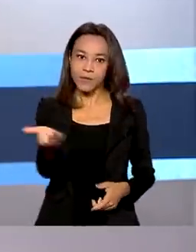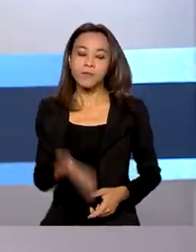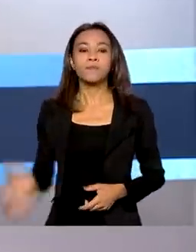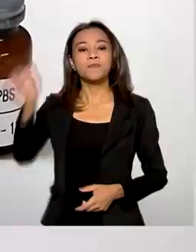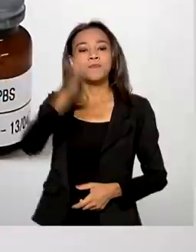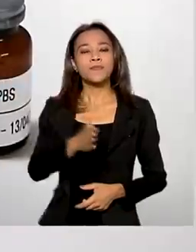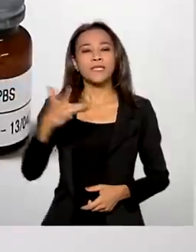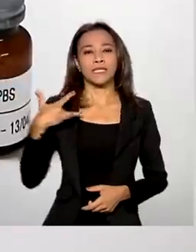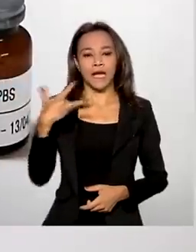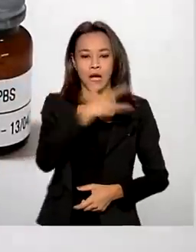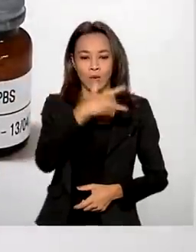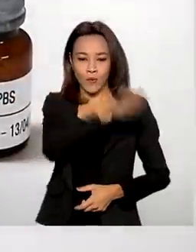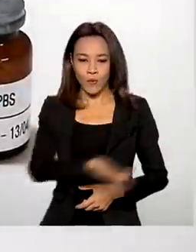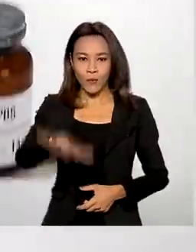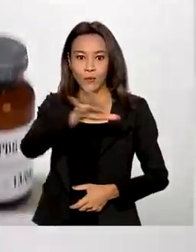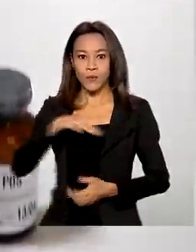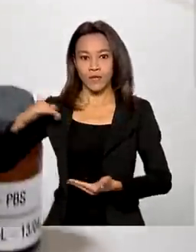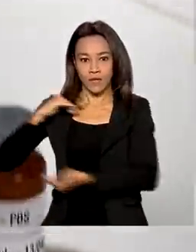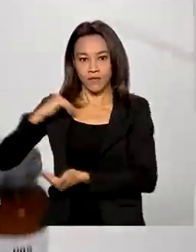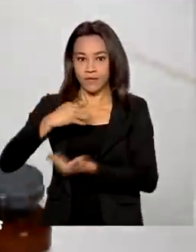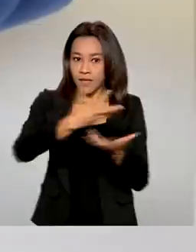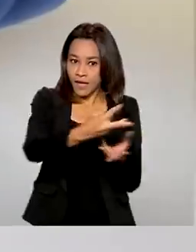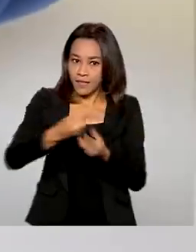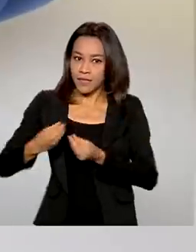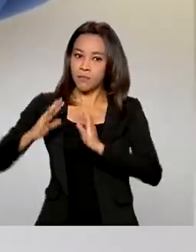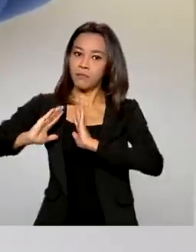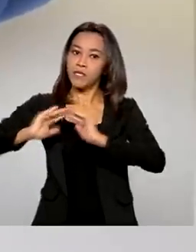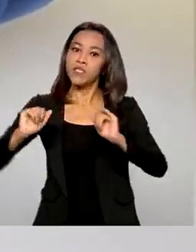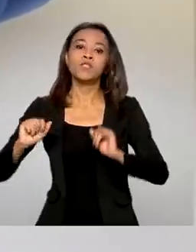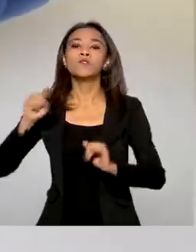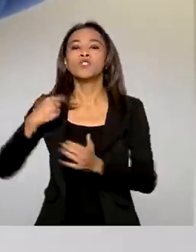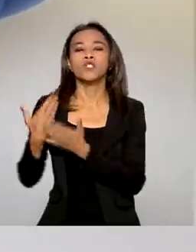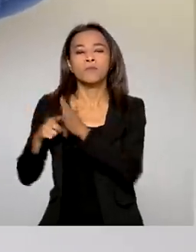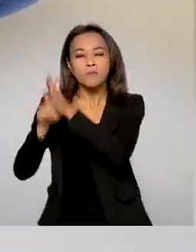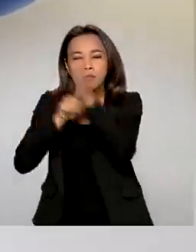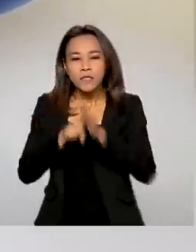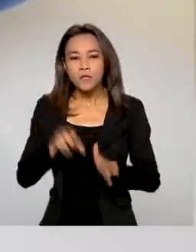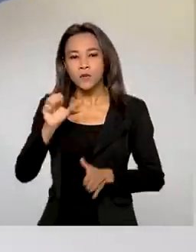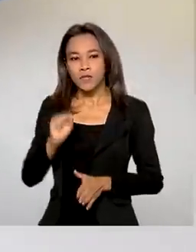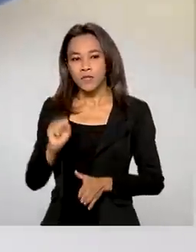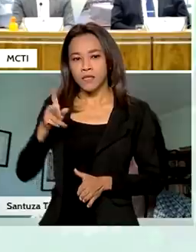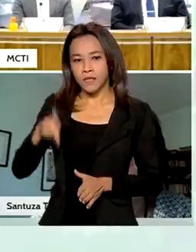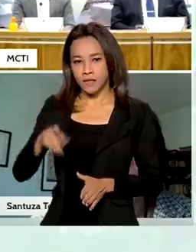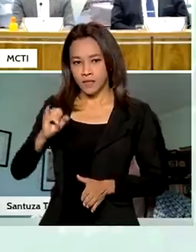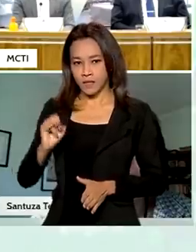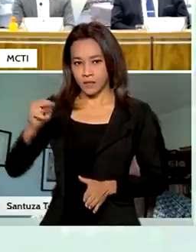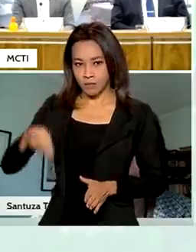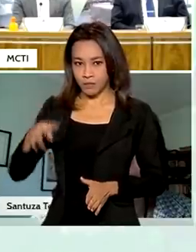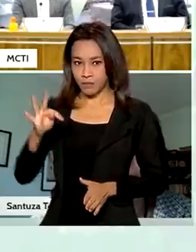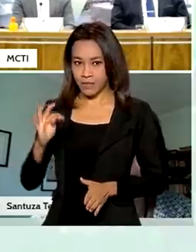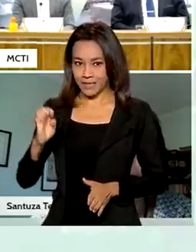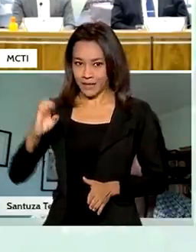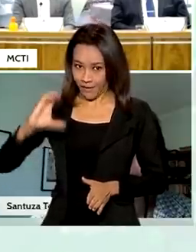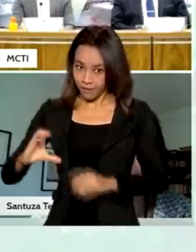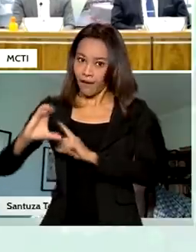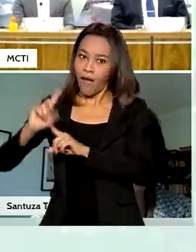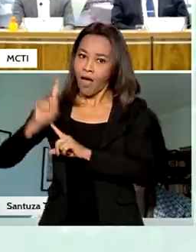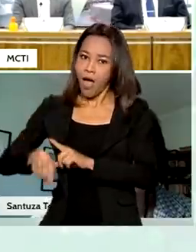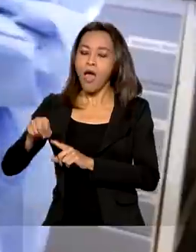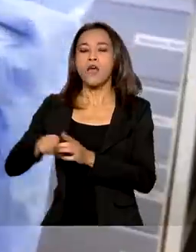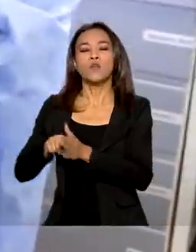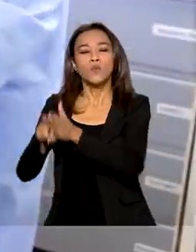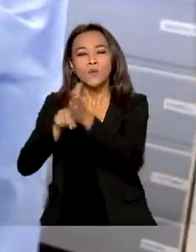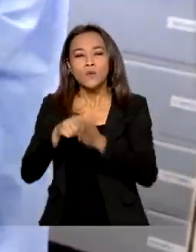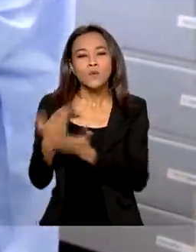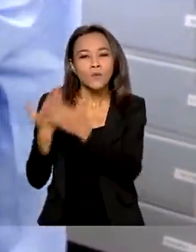saúde, Anvisa recebe pedido de estudos da vacina Spintec. O imunizante contra a Covid-19 é desenvolvido pela